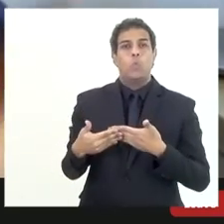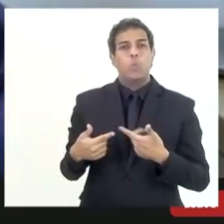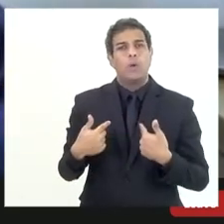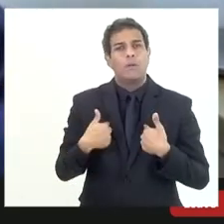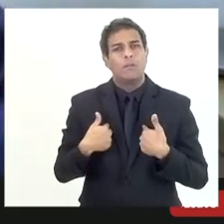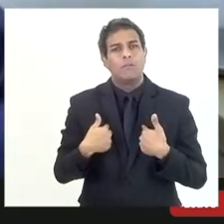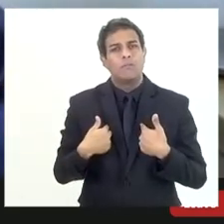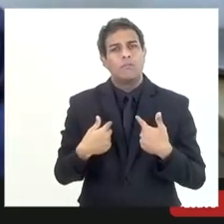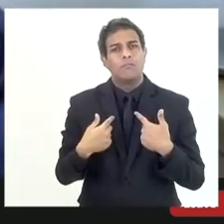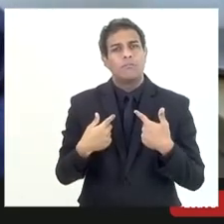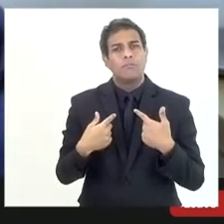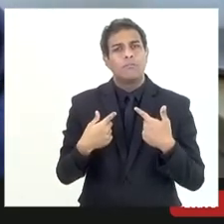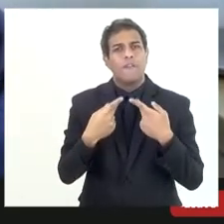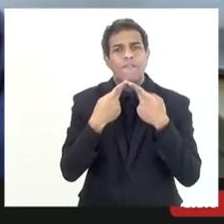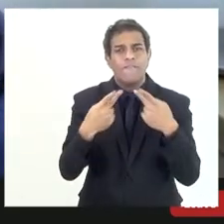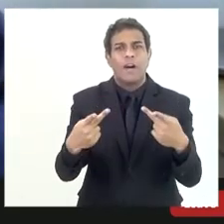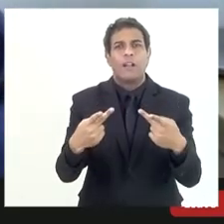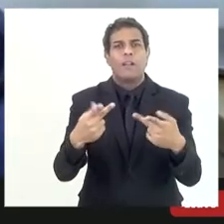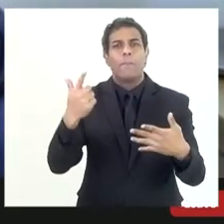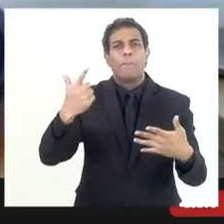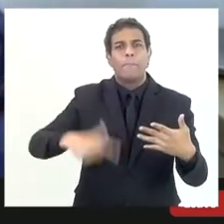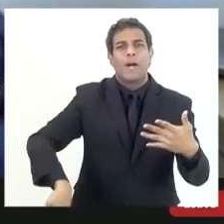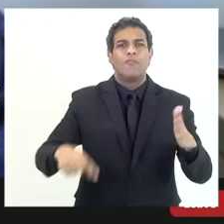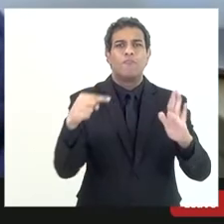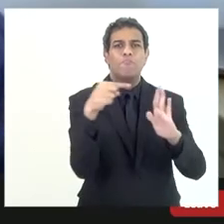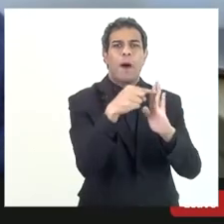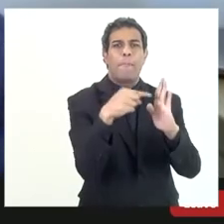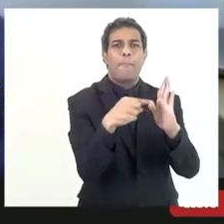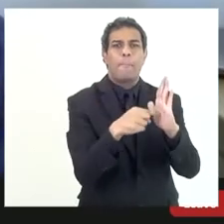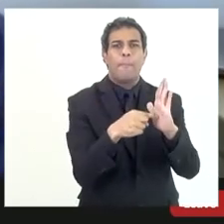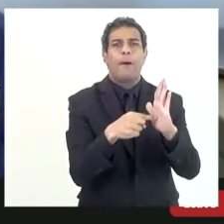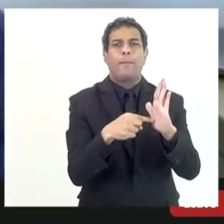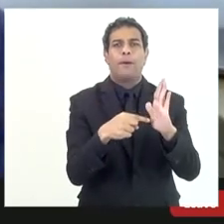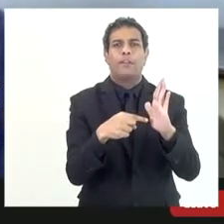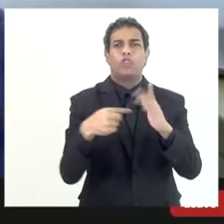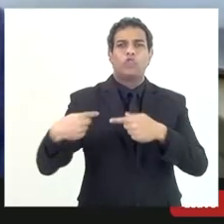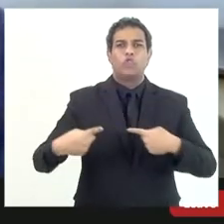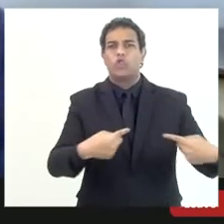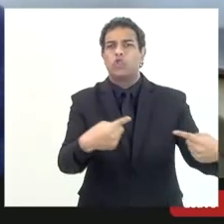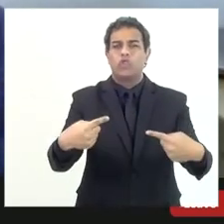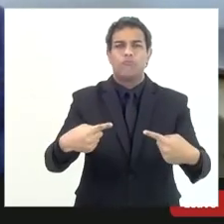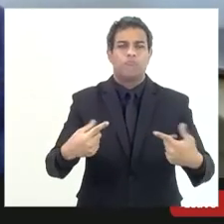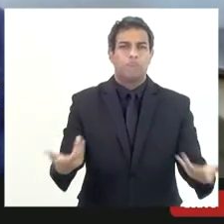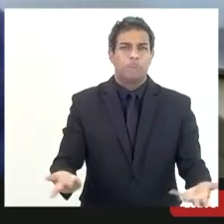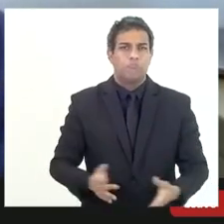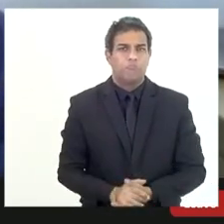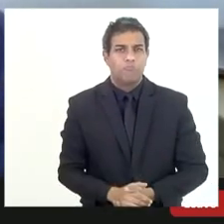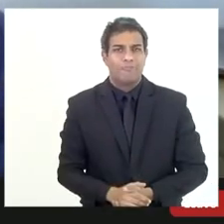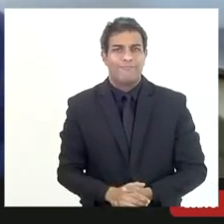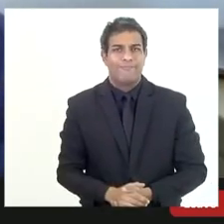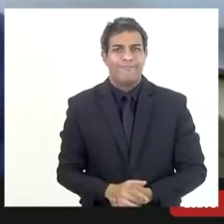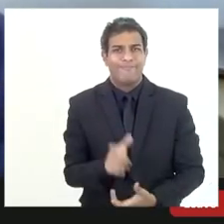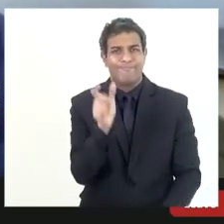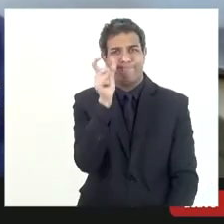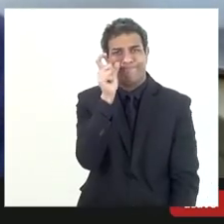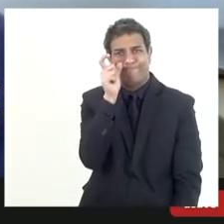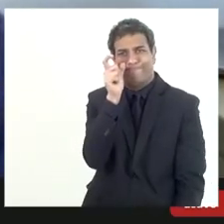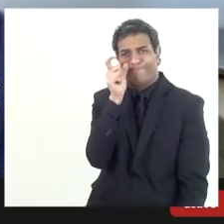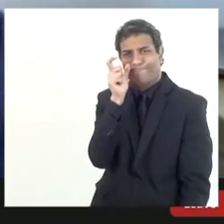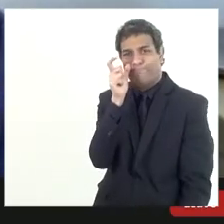adiantando em relação aos outros pontos que eu quero avançar na discussão porque o nosso interesse aqui